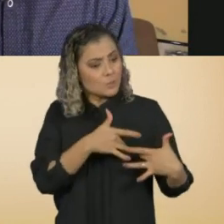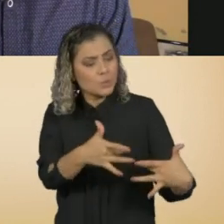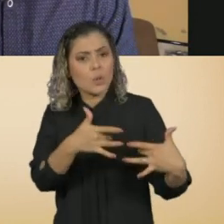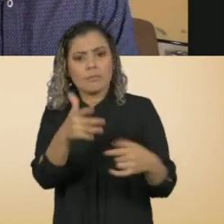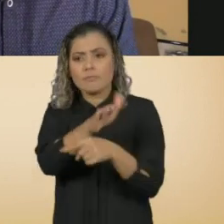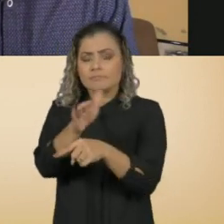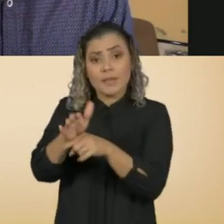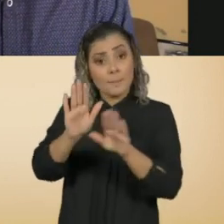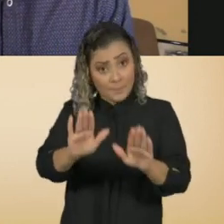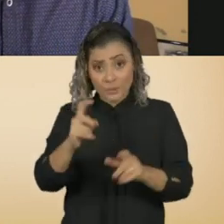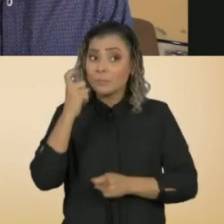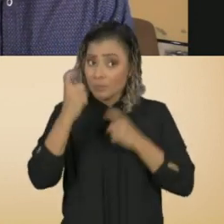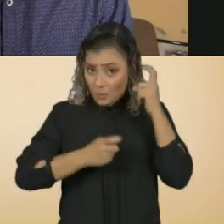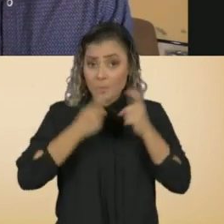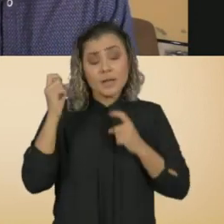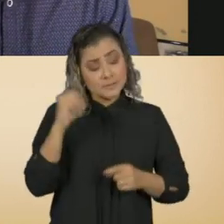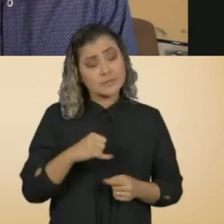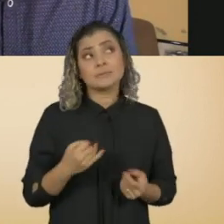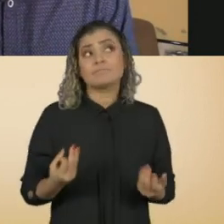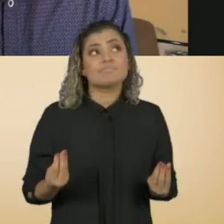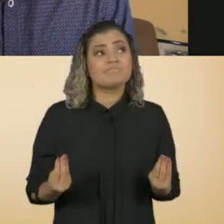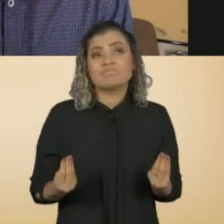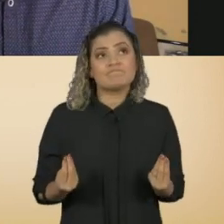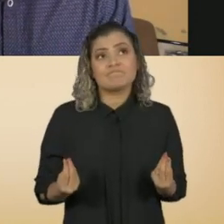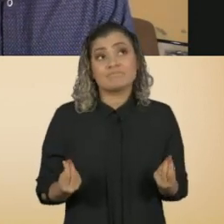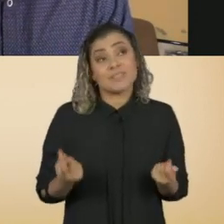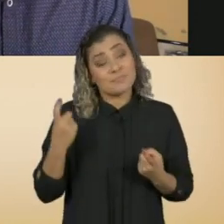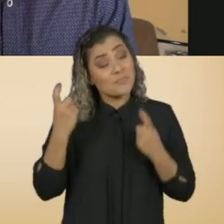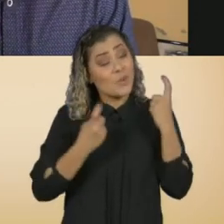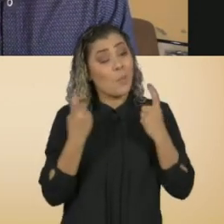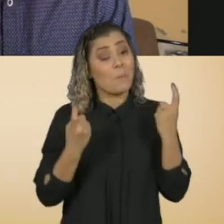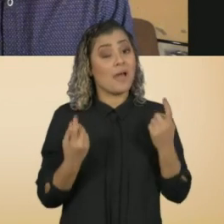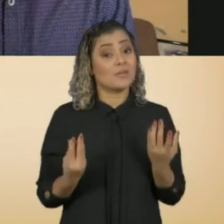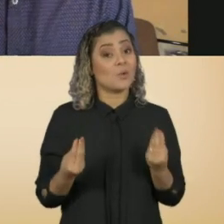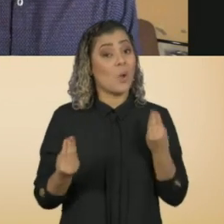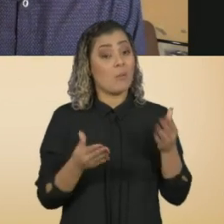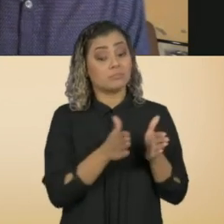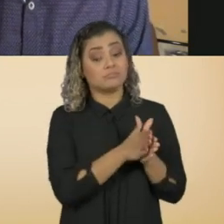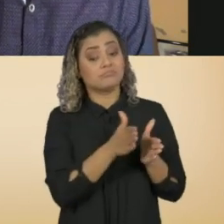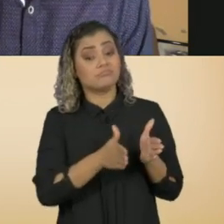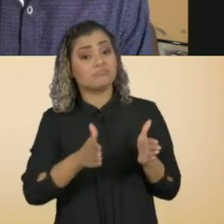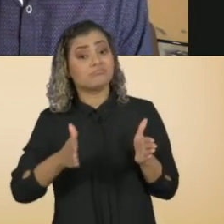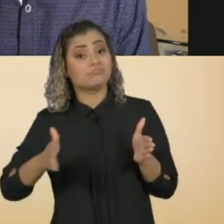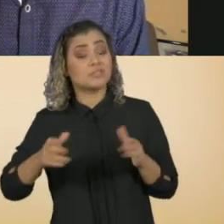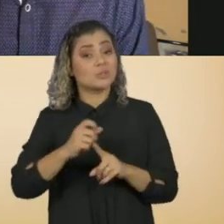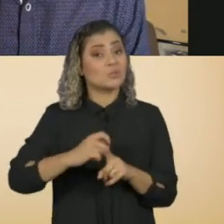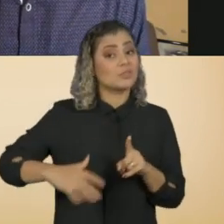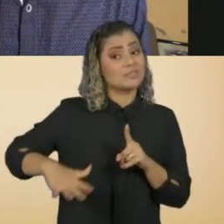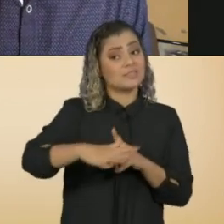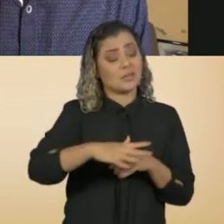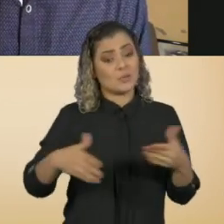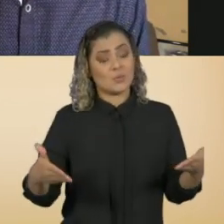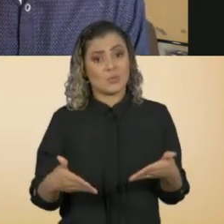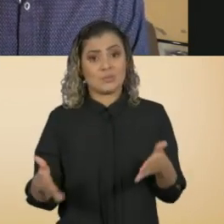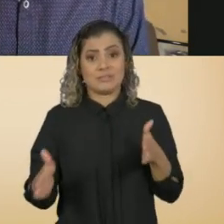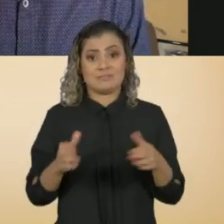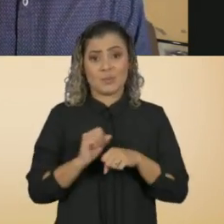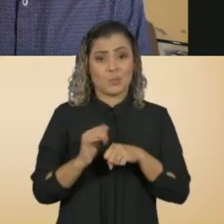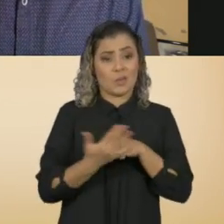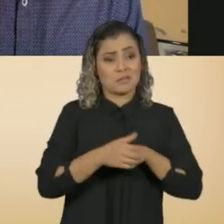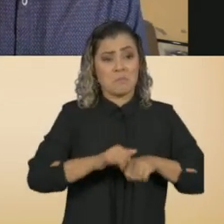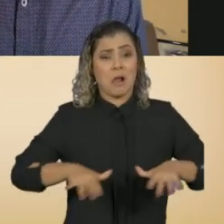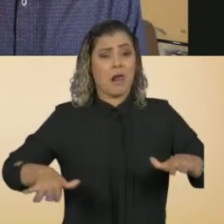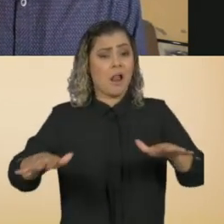mas muito preocupado com os desdobramentos sociais, sobretudo, que essa doença vai